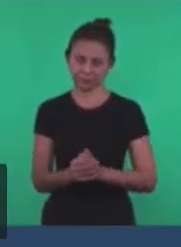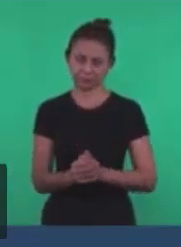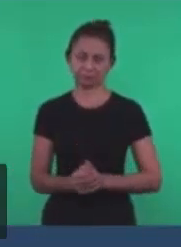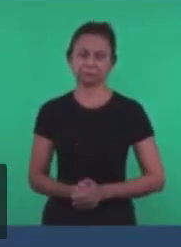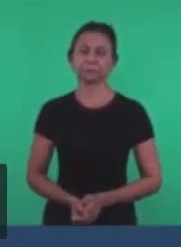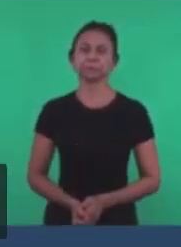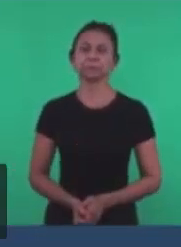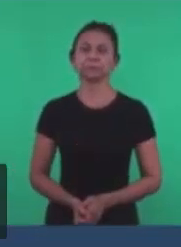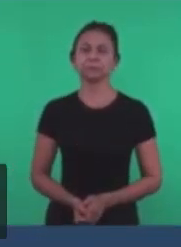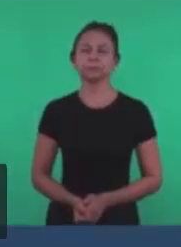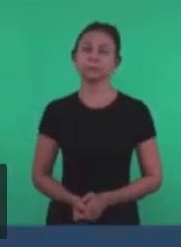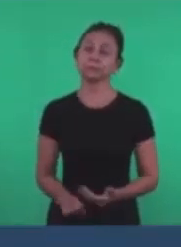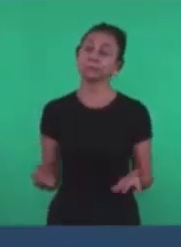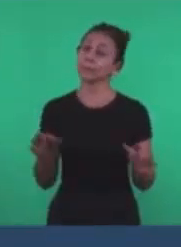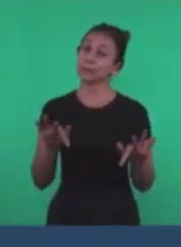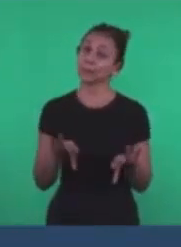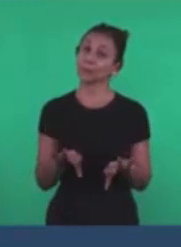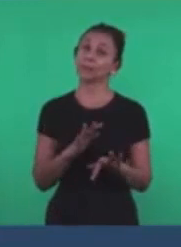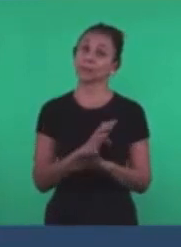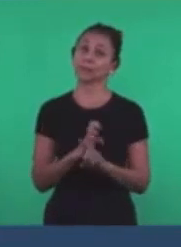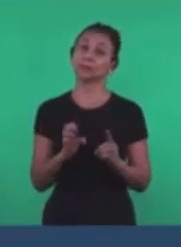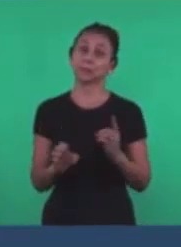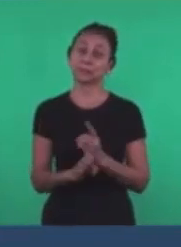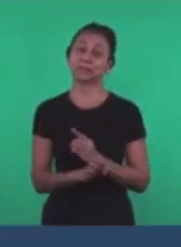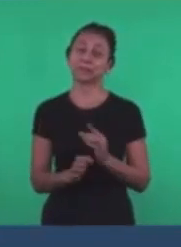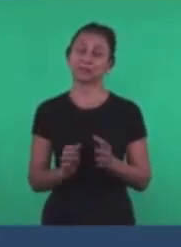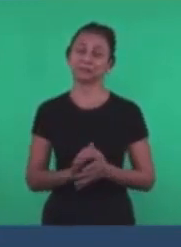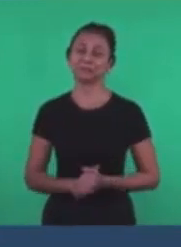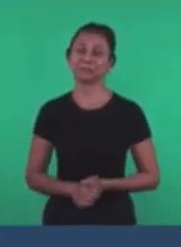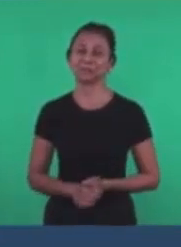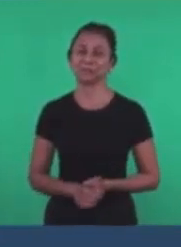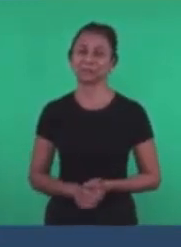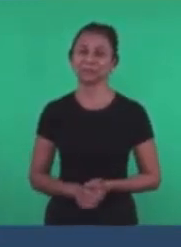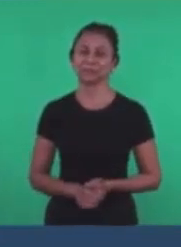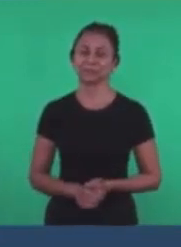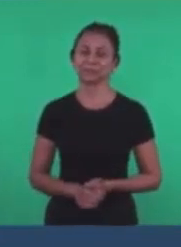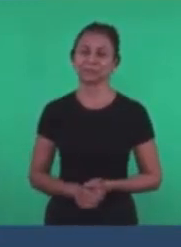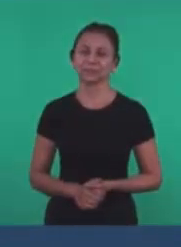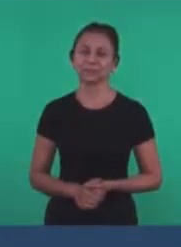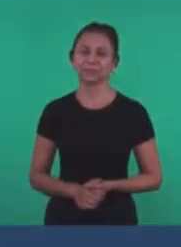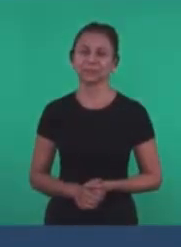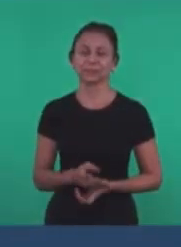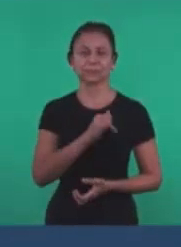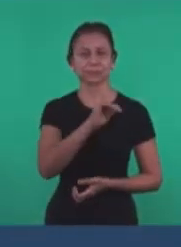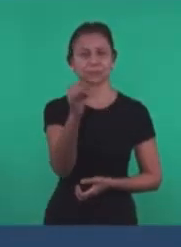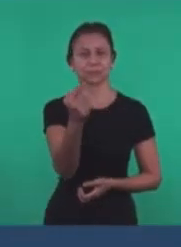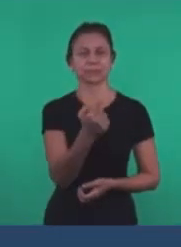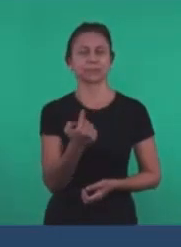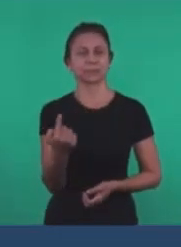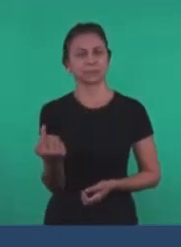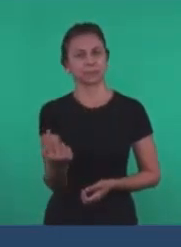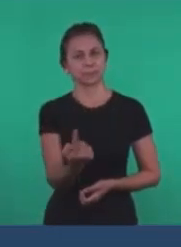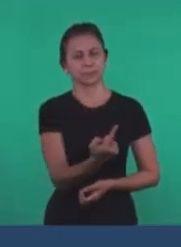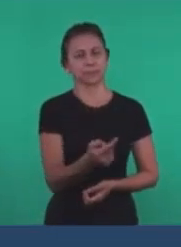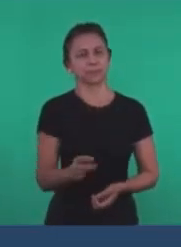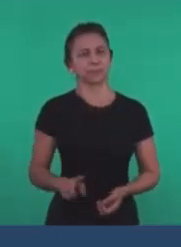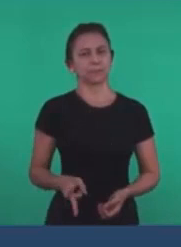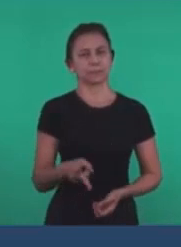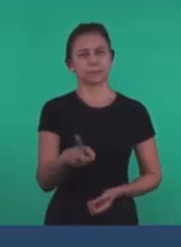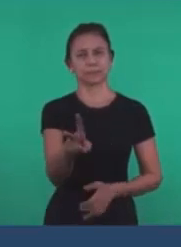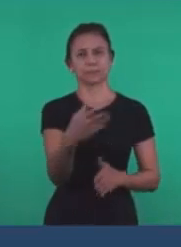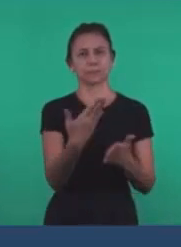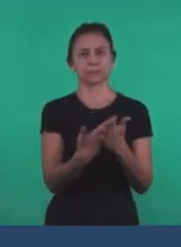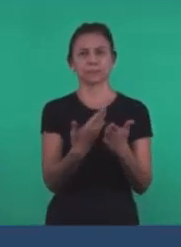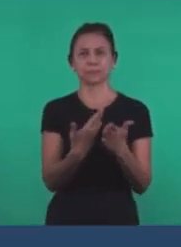então Chegamos assim ao final Da nossa escola bíblica E queremos dizer Para os irmãos Nós iremos dar continuidade A esses